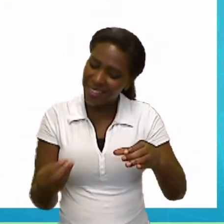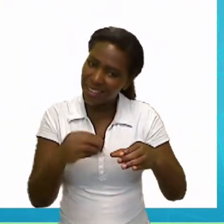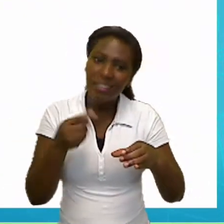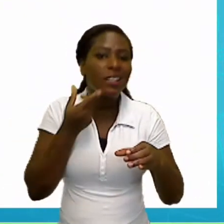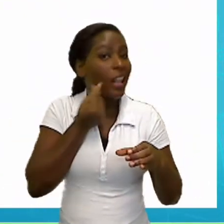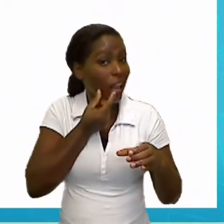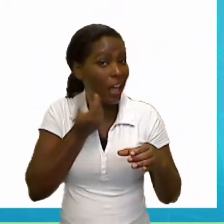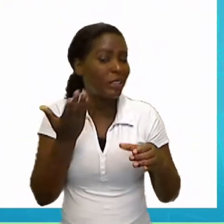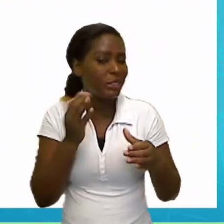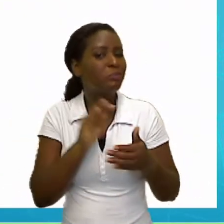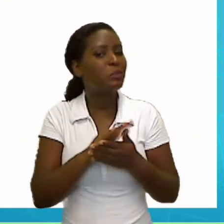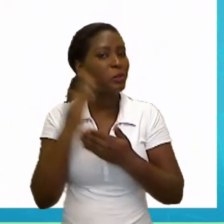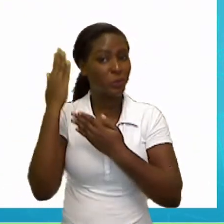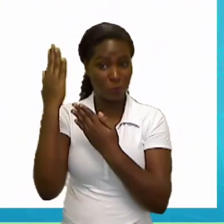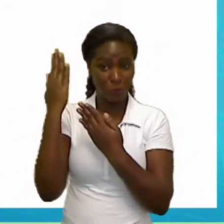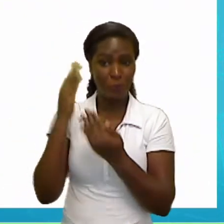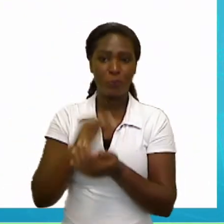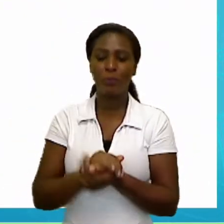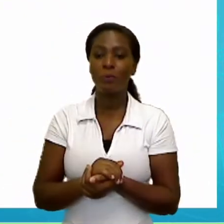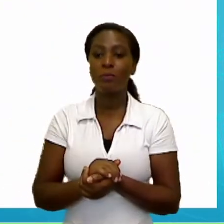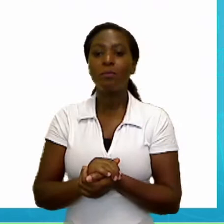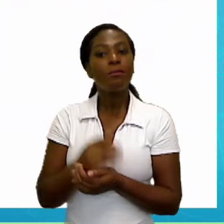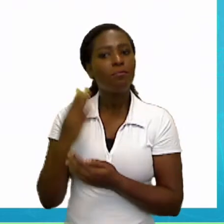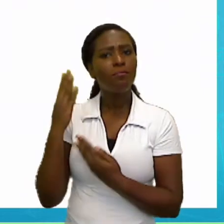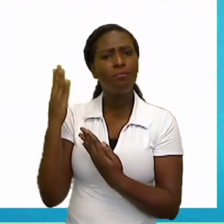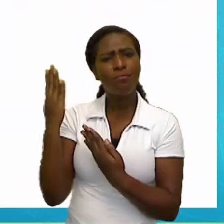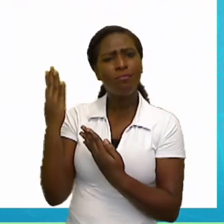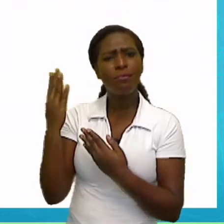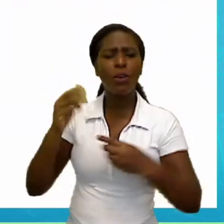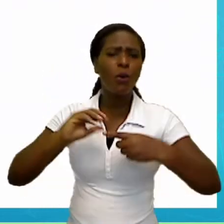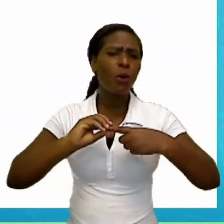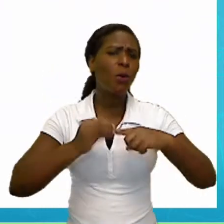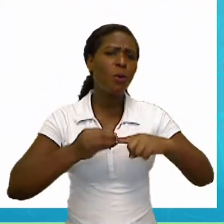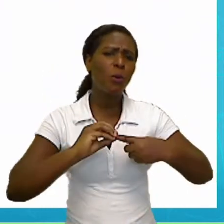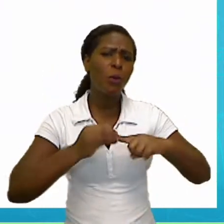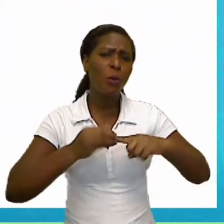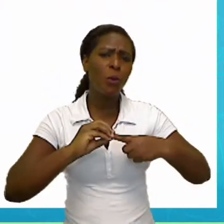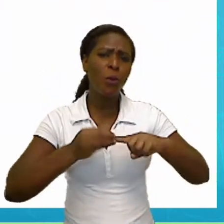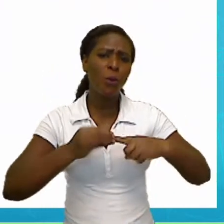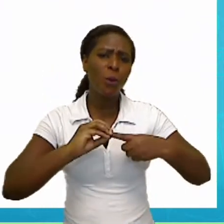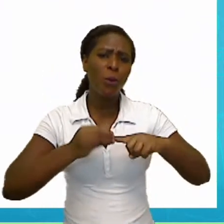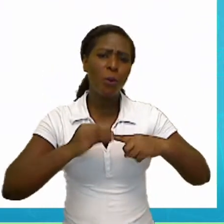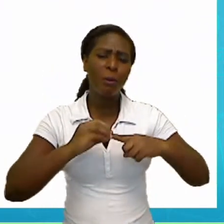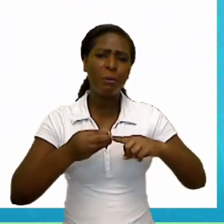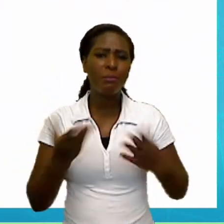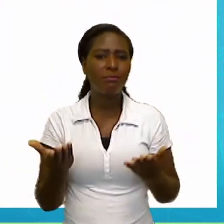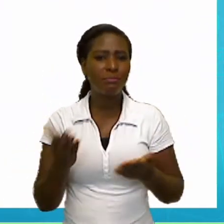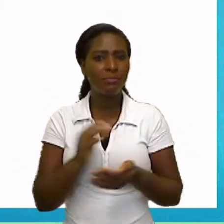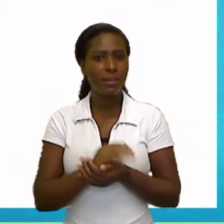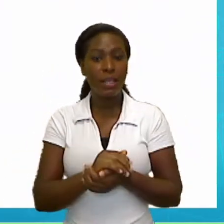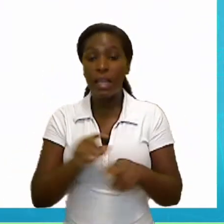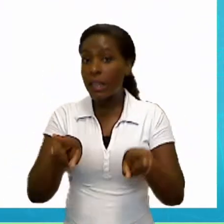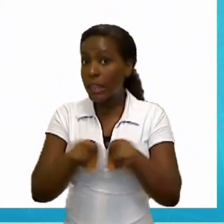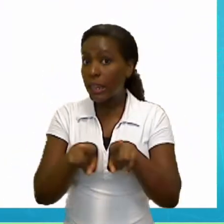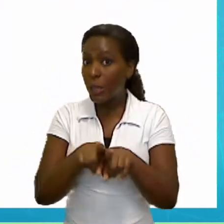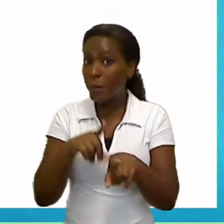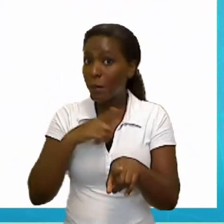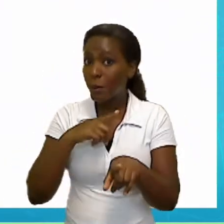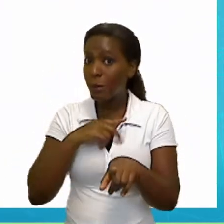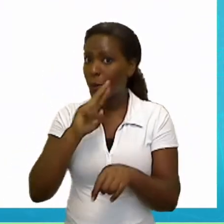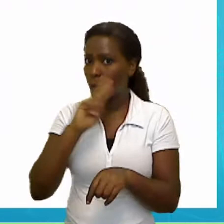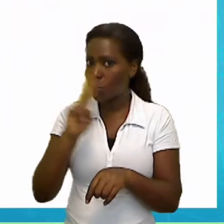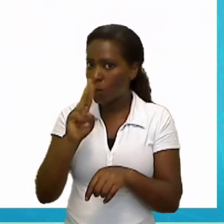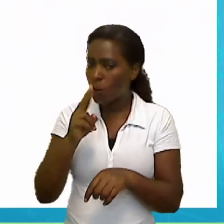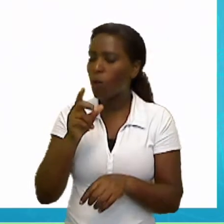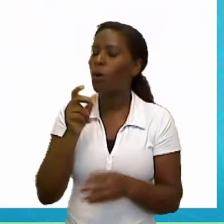Esse objeto é o apontador. Apontador eu posso dizer pencil sharp, né? Ou então só sharp,